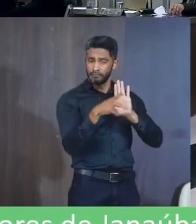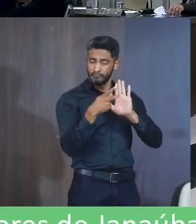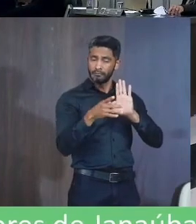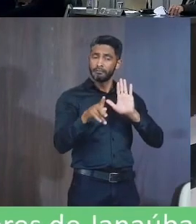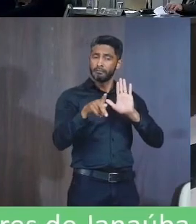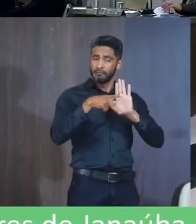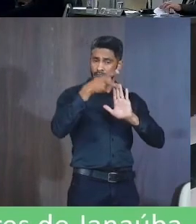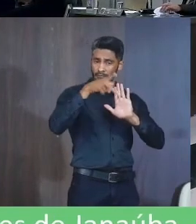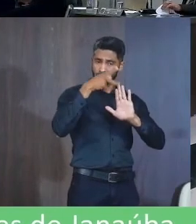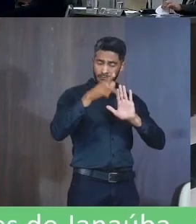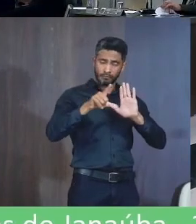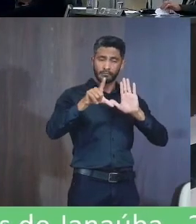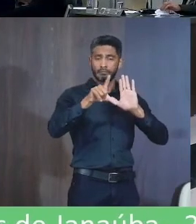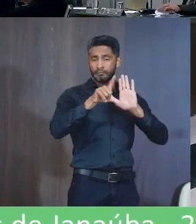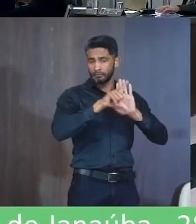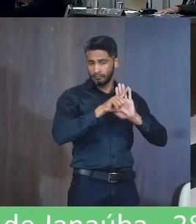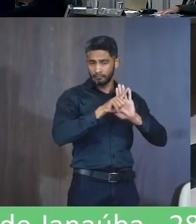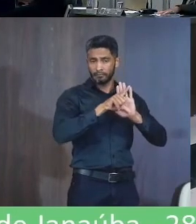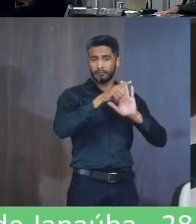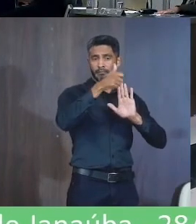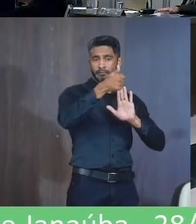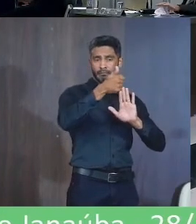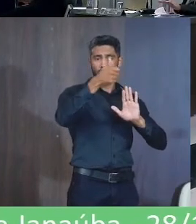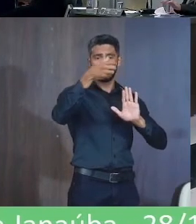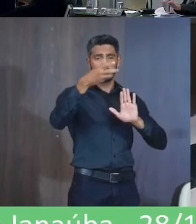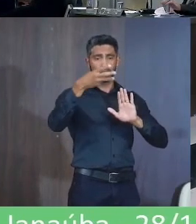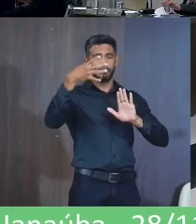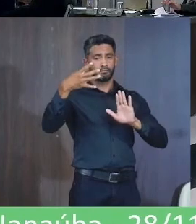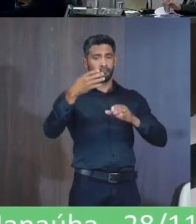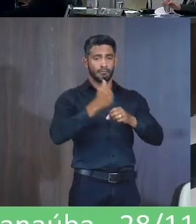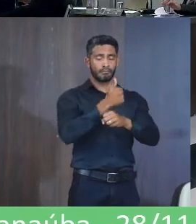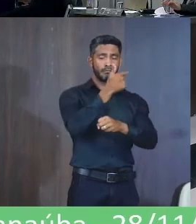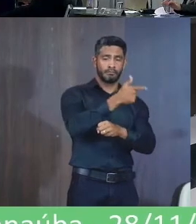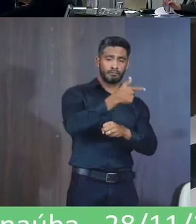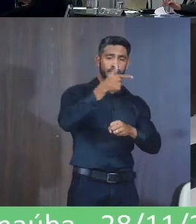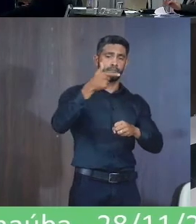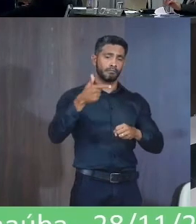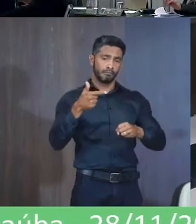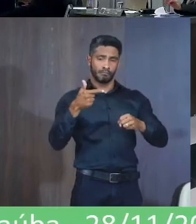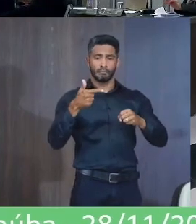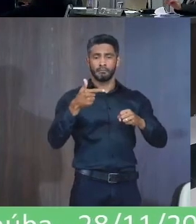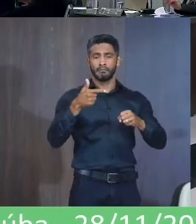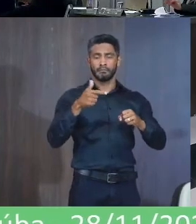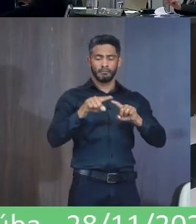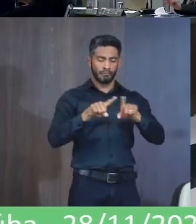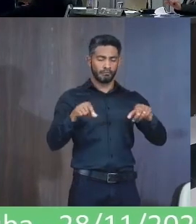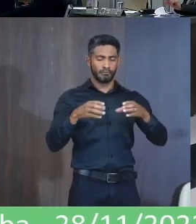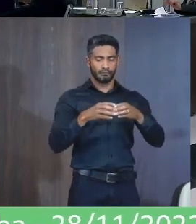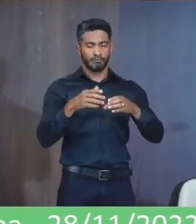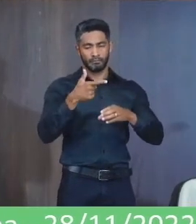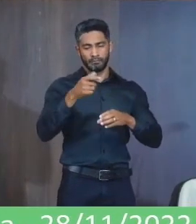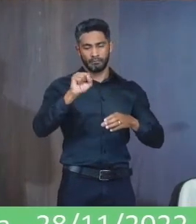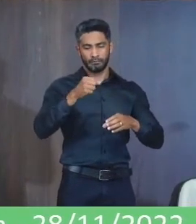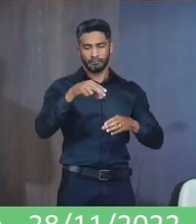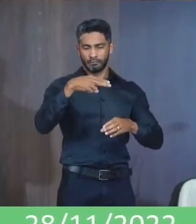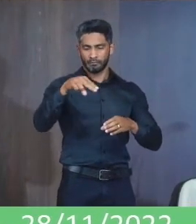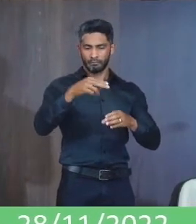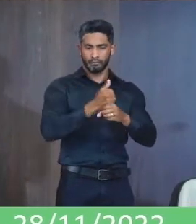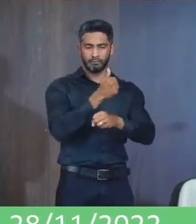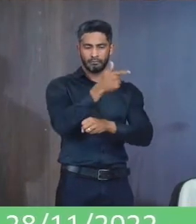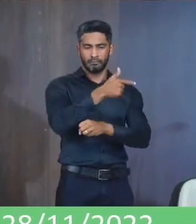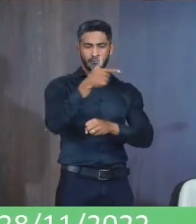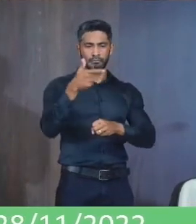juridicidade E pela legalidade Do projeto De lei 134-2022 Sala da comissão 28 de novembro De